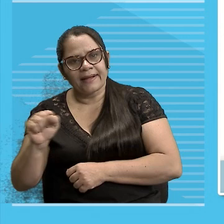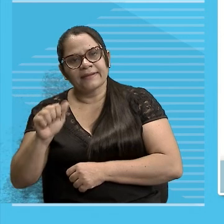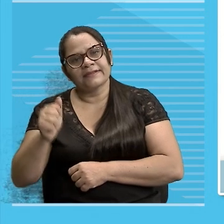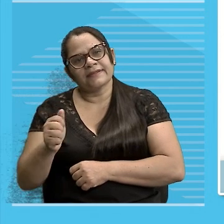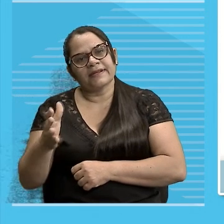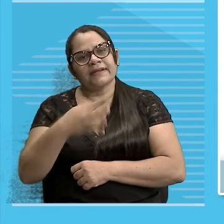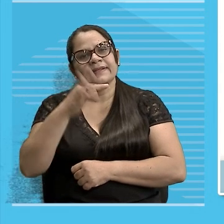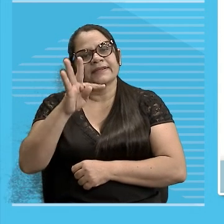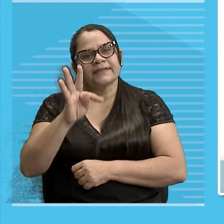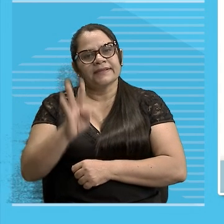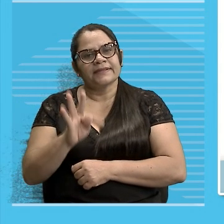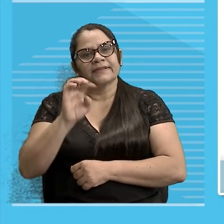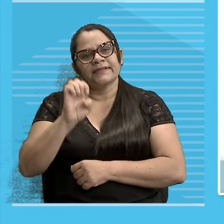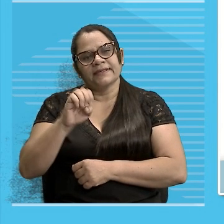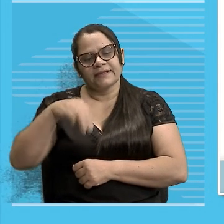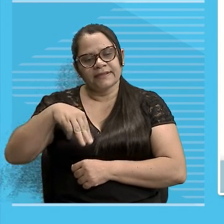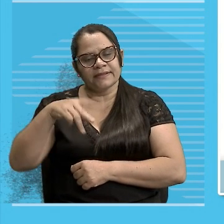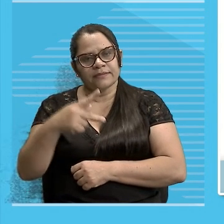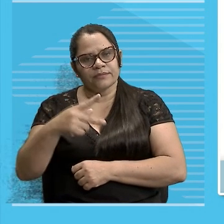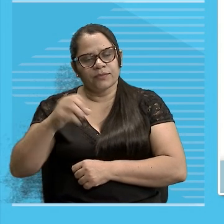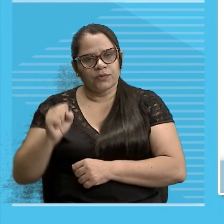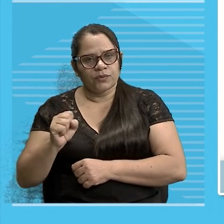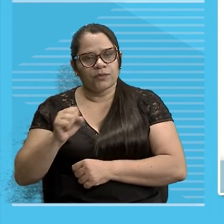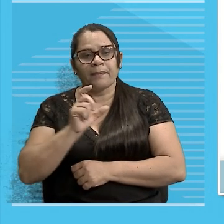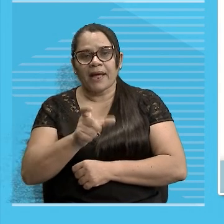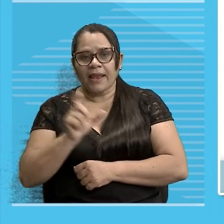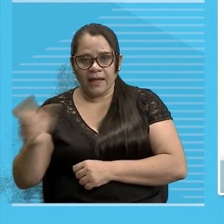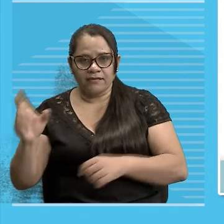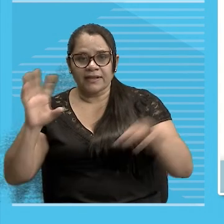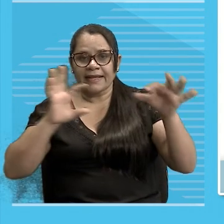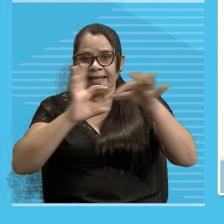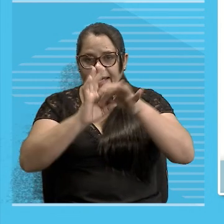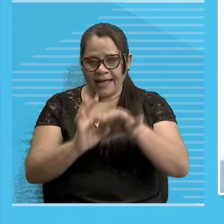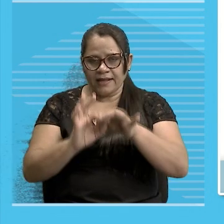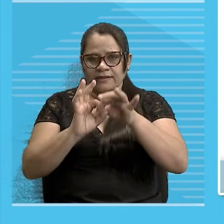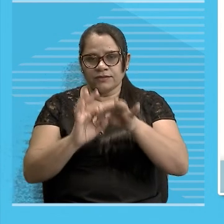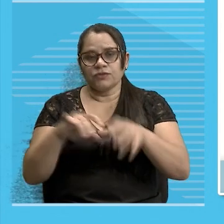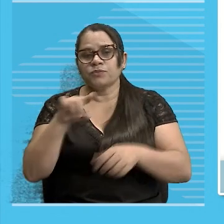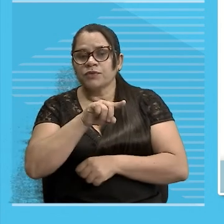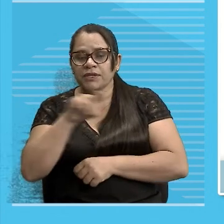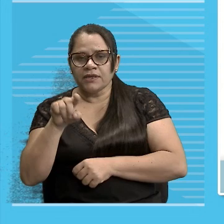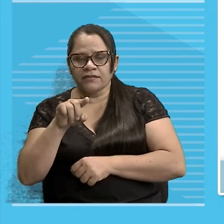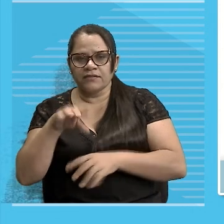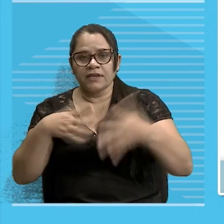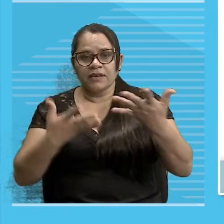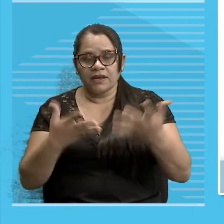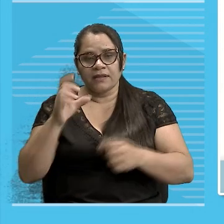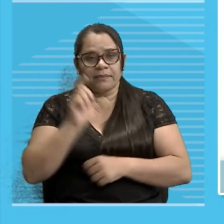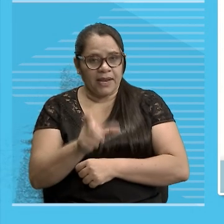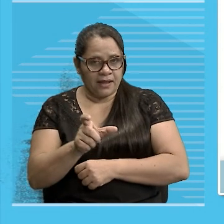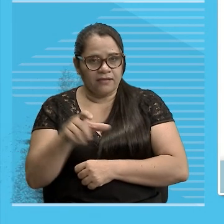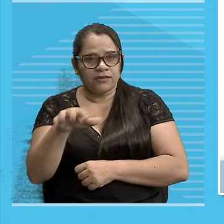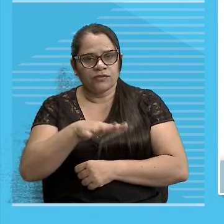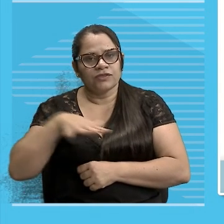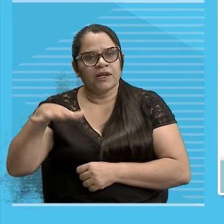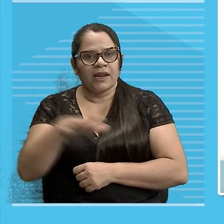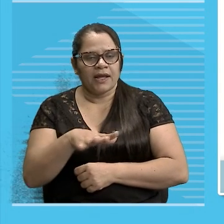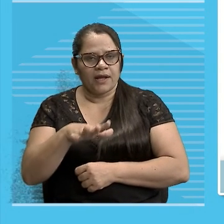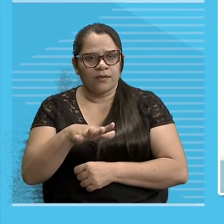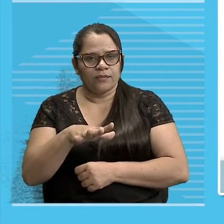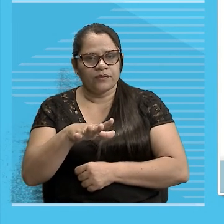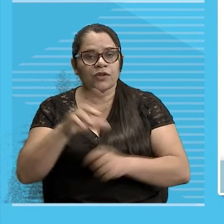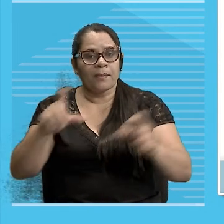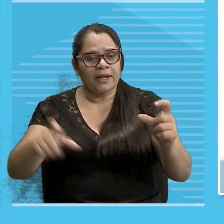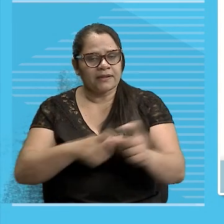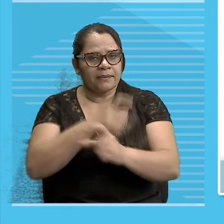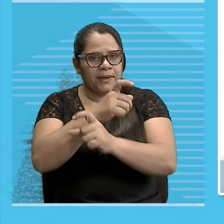Passa o tempo Compostos ligados por hífen Bom, em geral Só vai o primeiro elemento Então